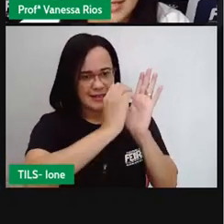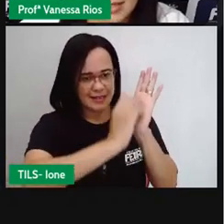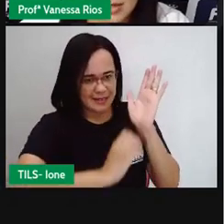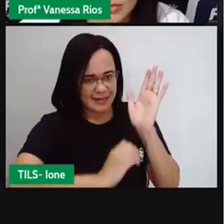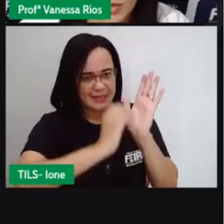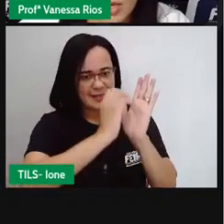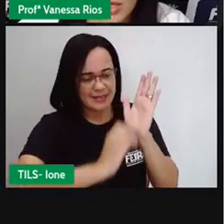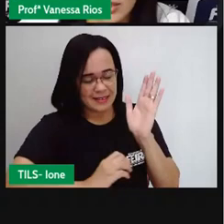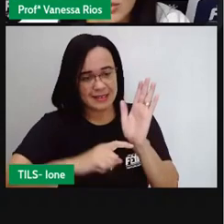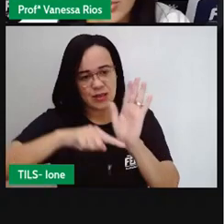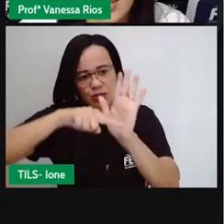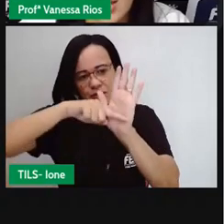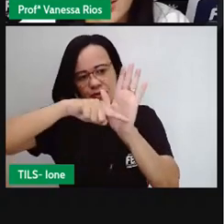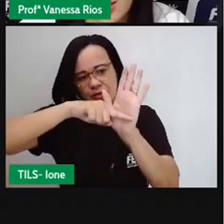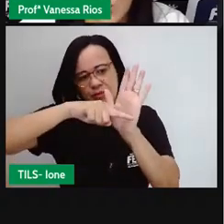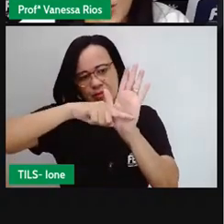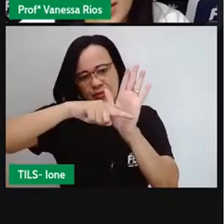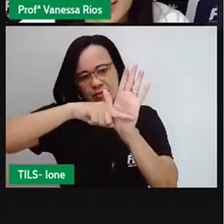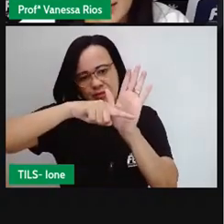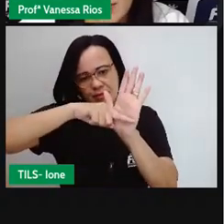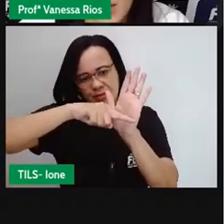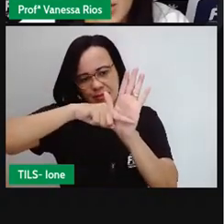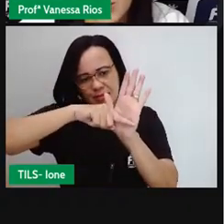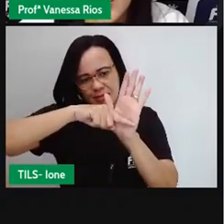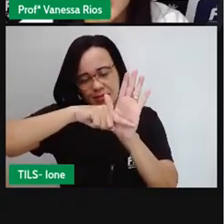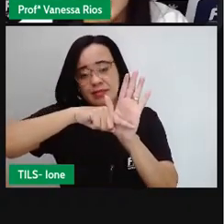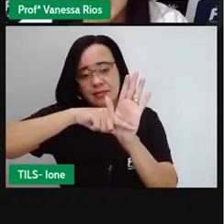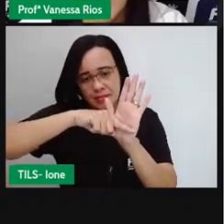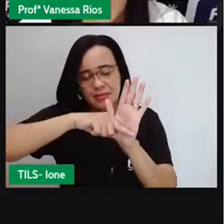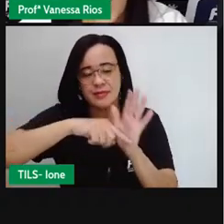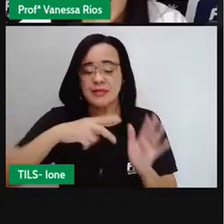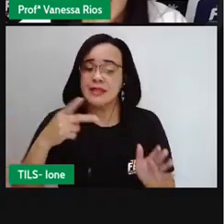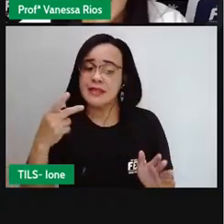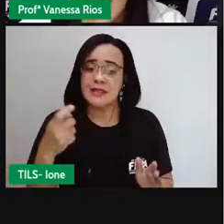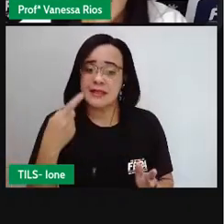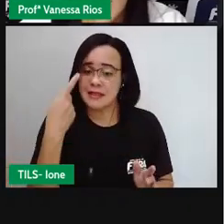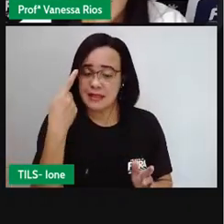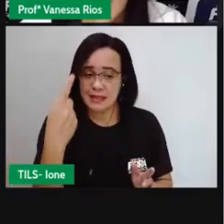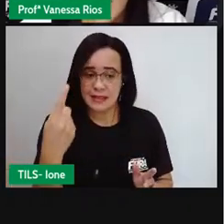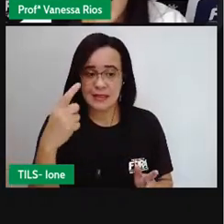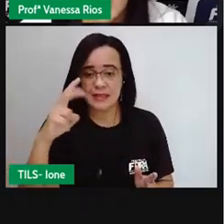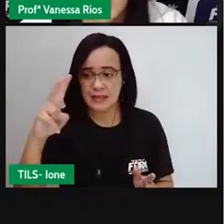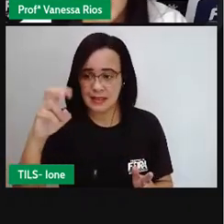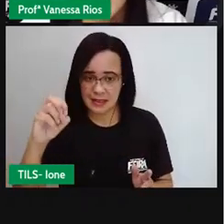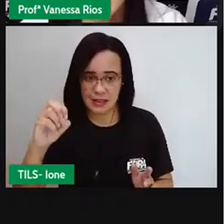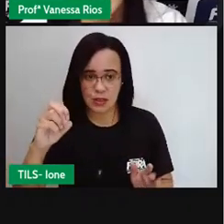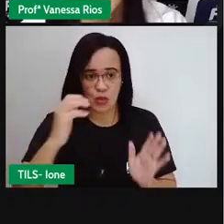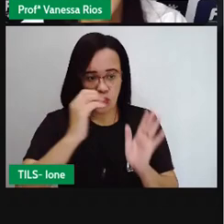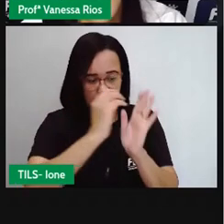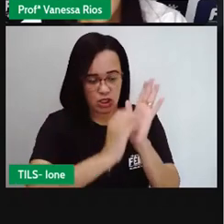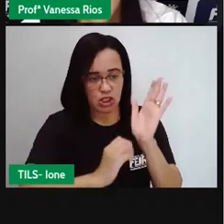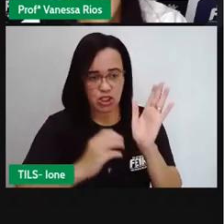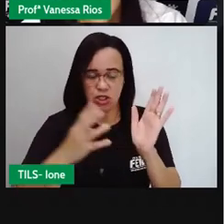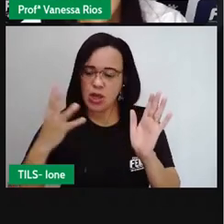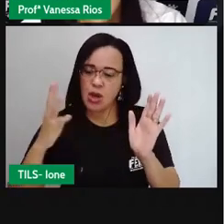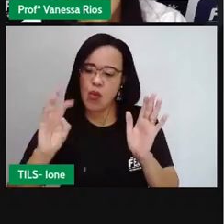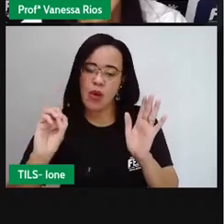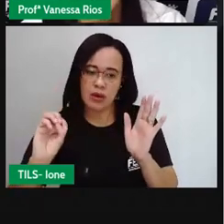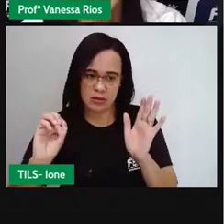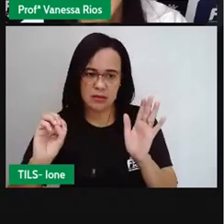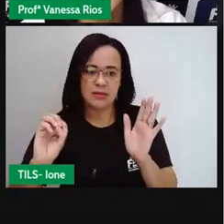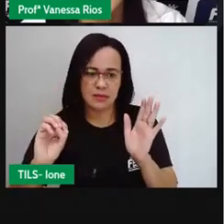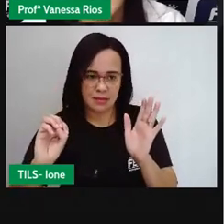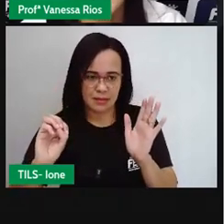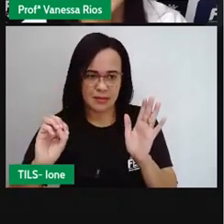subtração então cento e cinquenta menos quarenta e aí realizando a operação